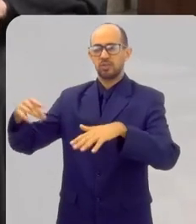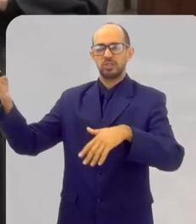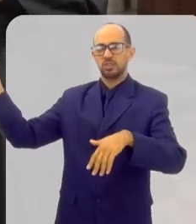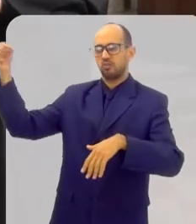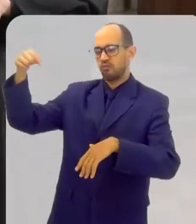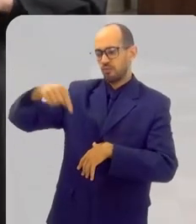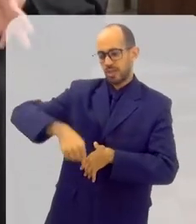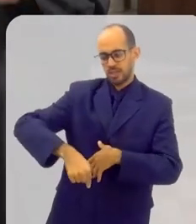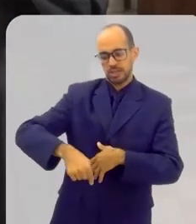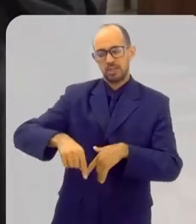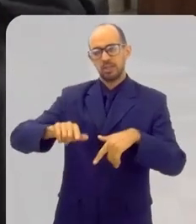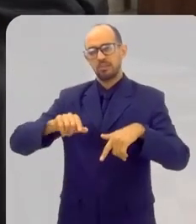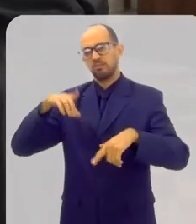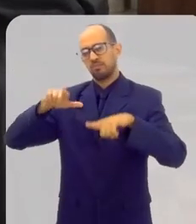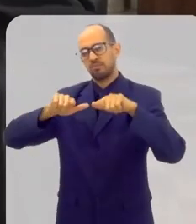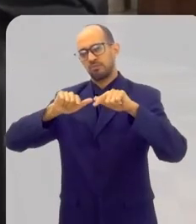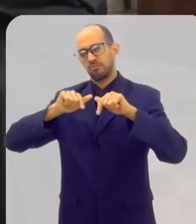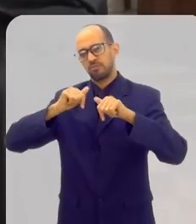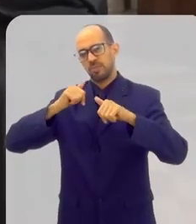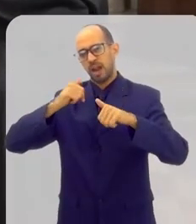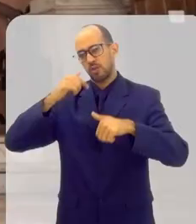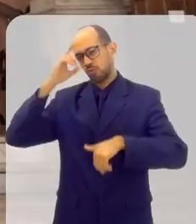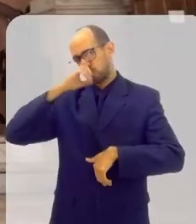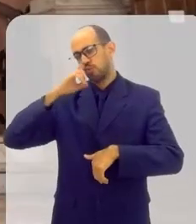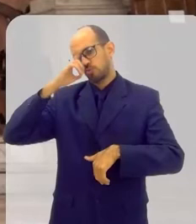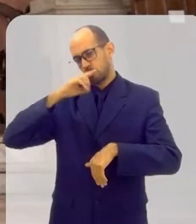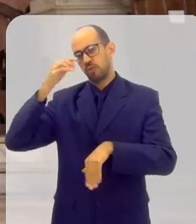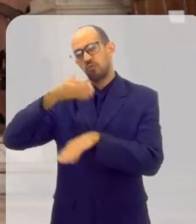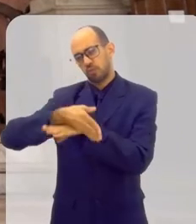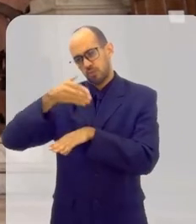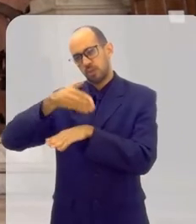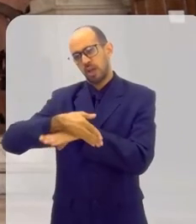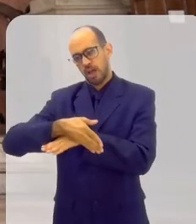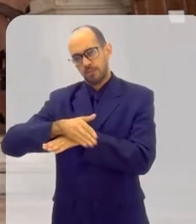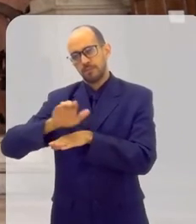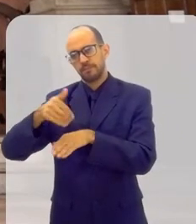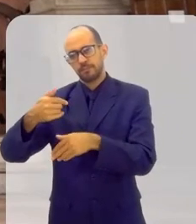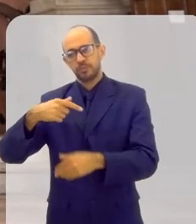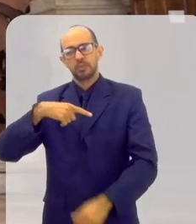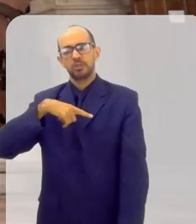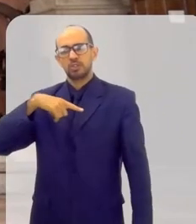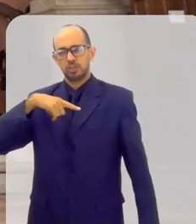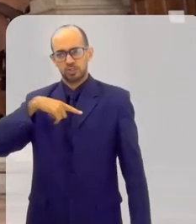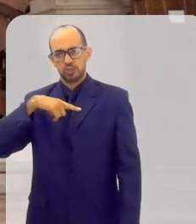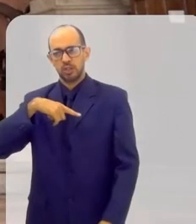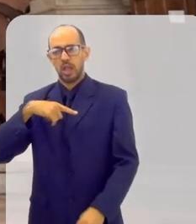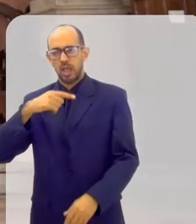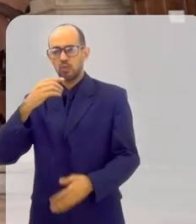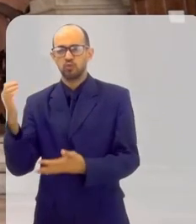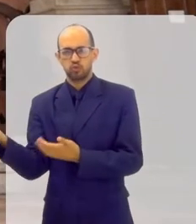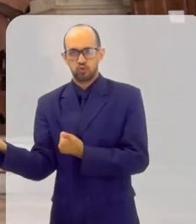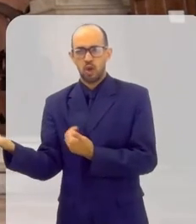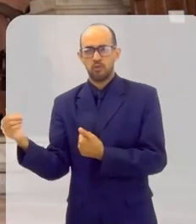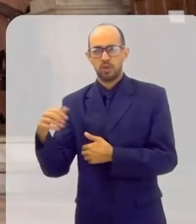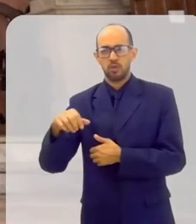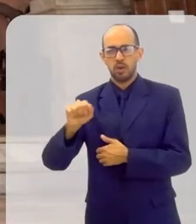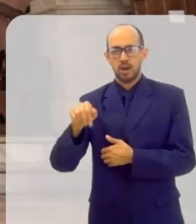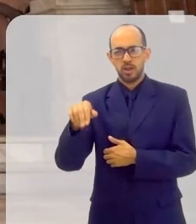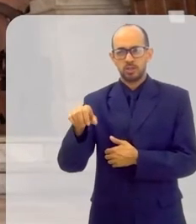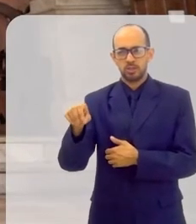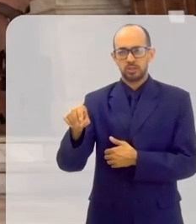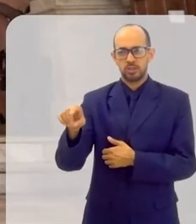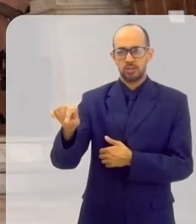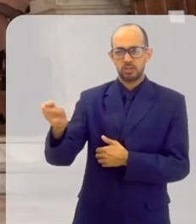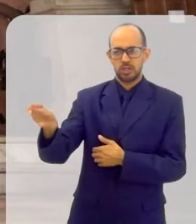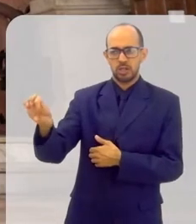carro, um Uber, um táxi e virem aqui domingo. Então, temos um rapaz aqui do nosso coro, o Alexandre,